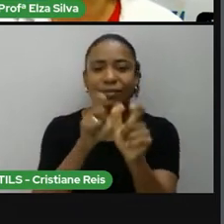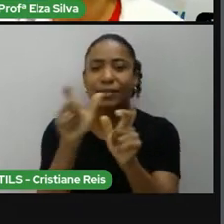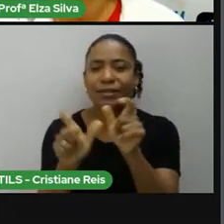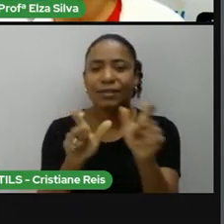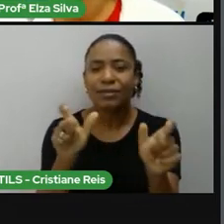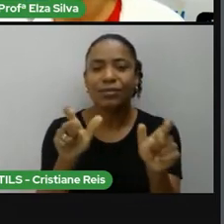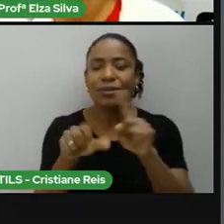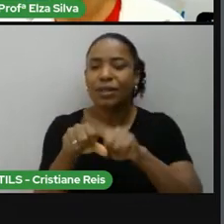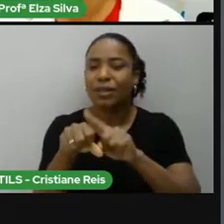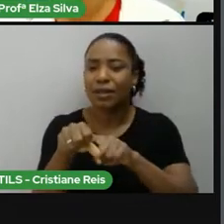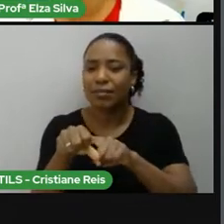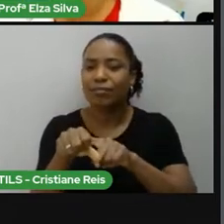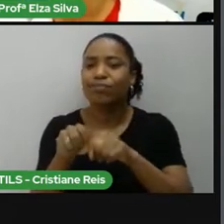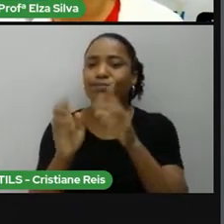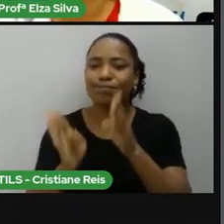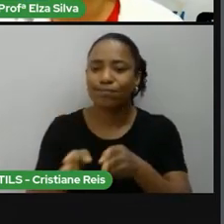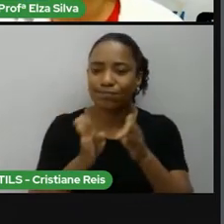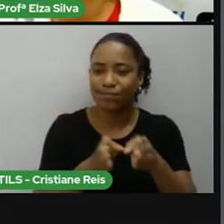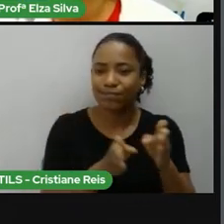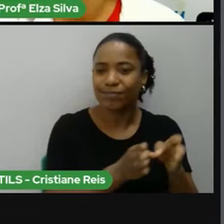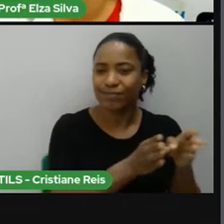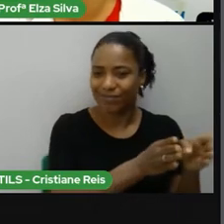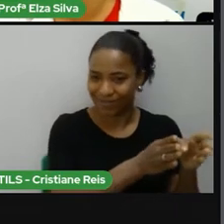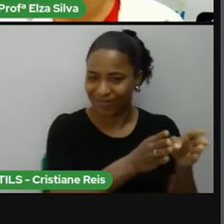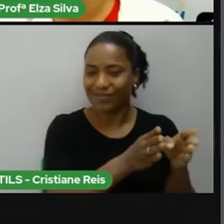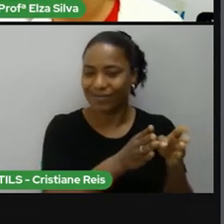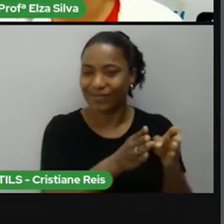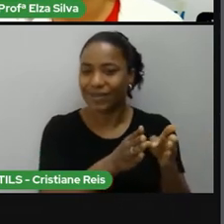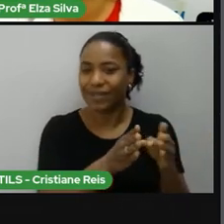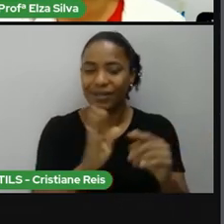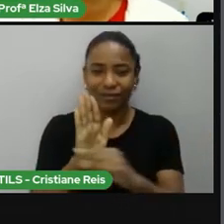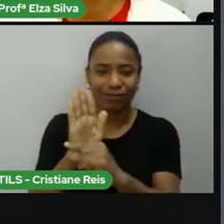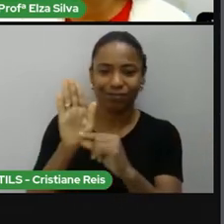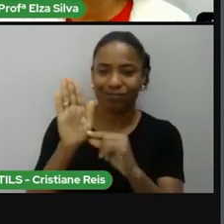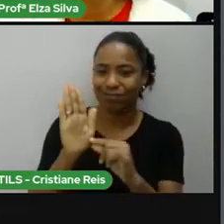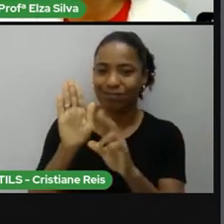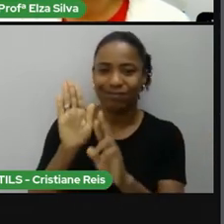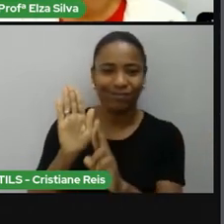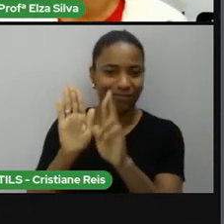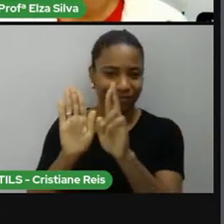tempo tão comuns nas biografias.